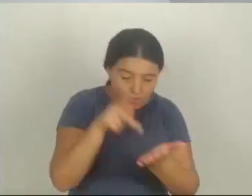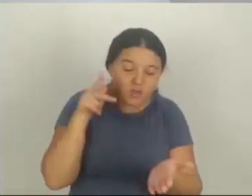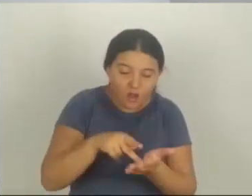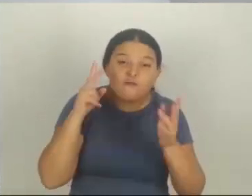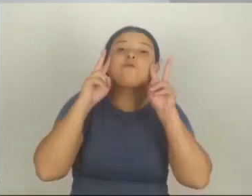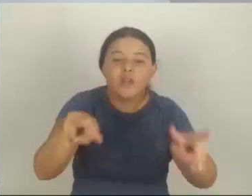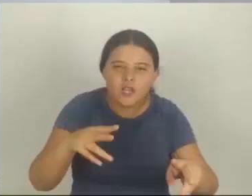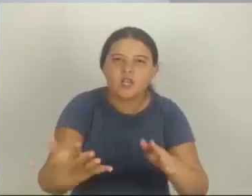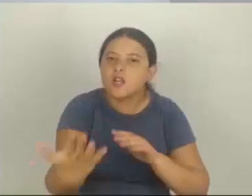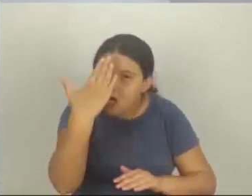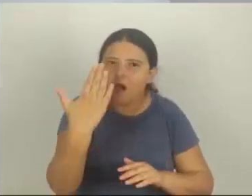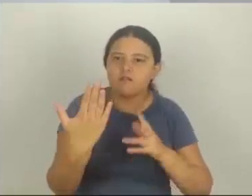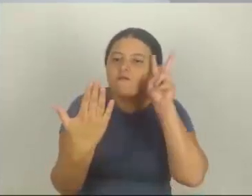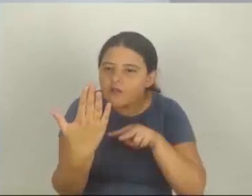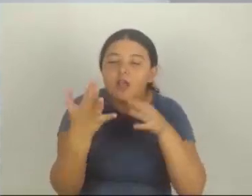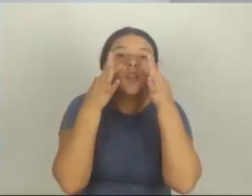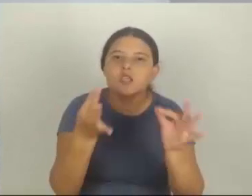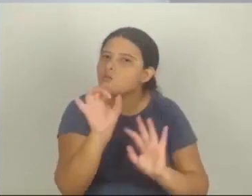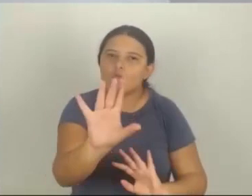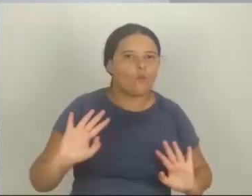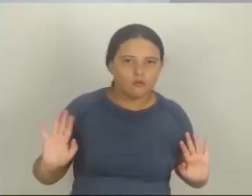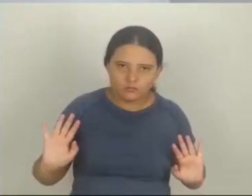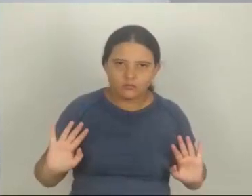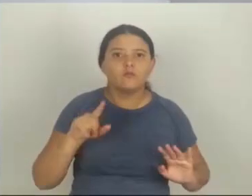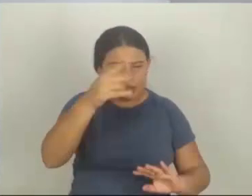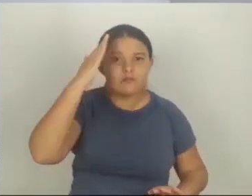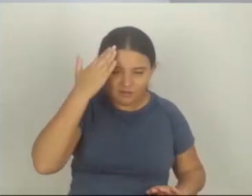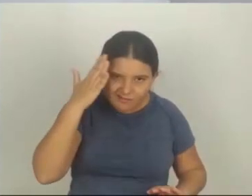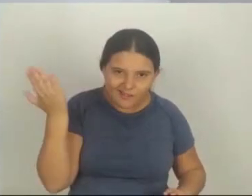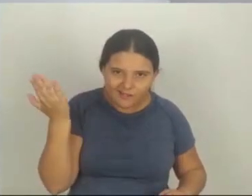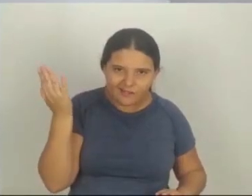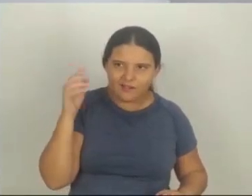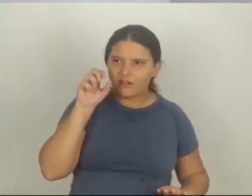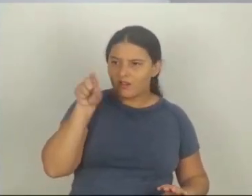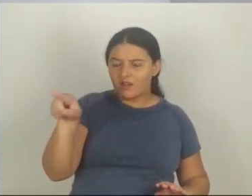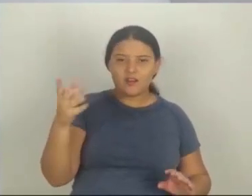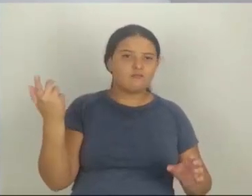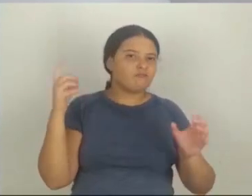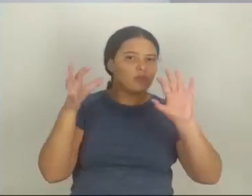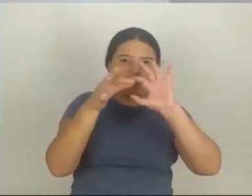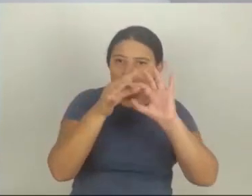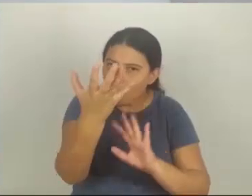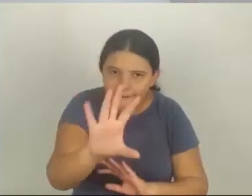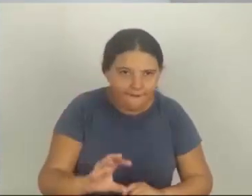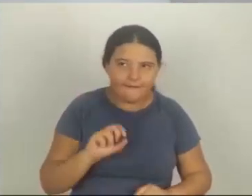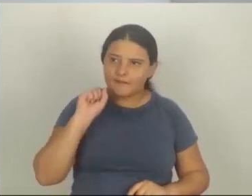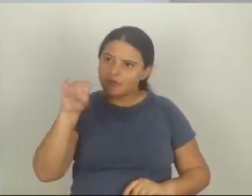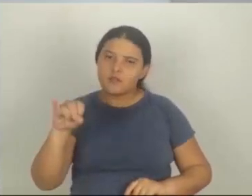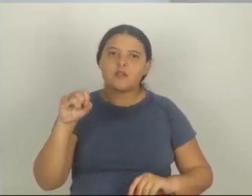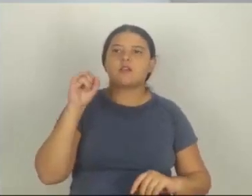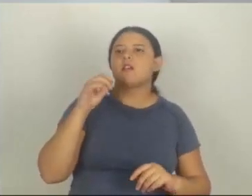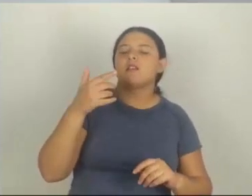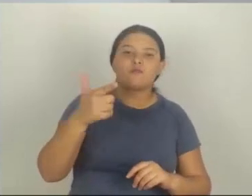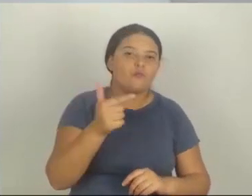sua frente, na sua cara. É só prestar atenção. Você consegue entender se ele não consegue se vincular, ter constância